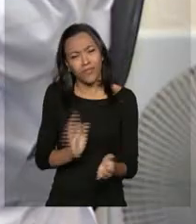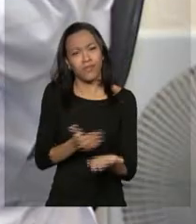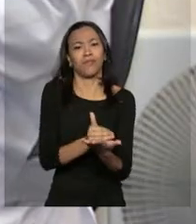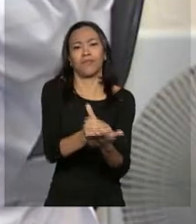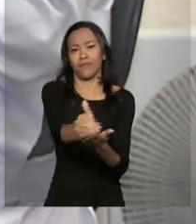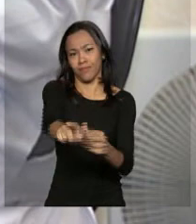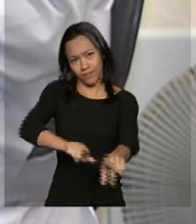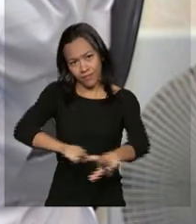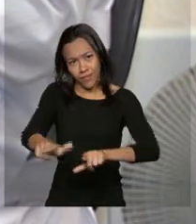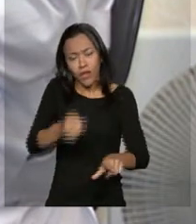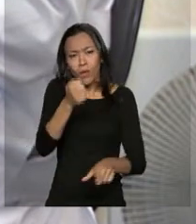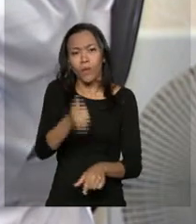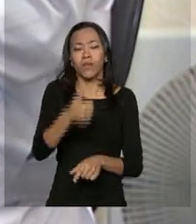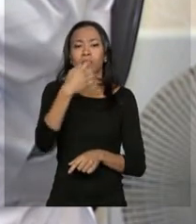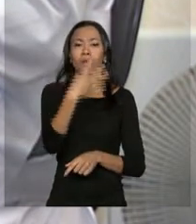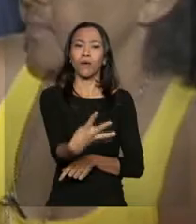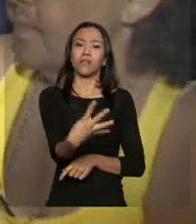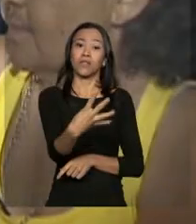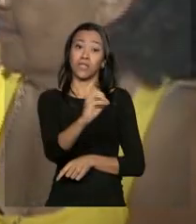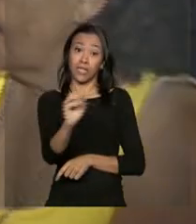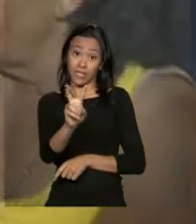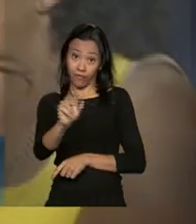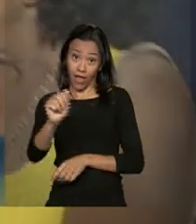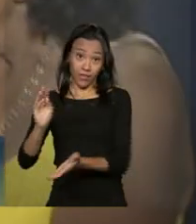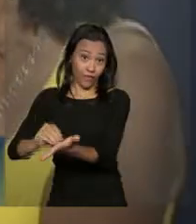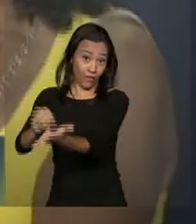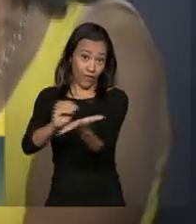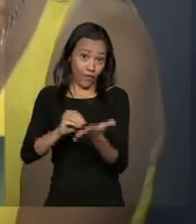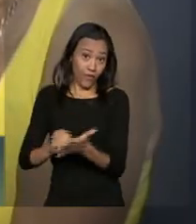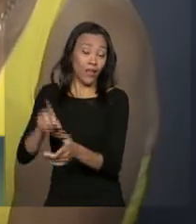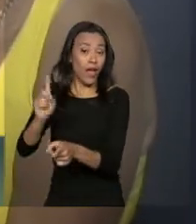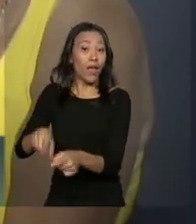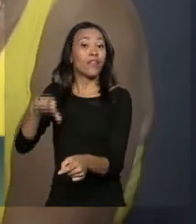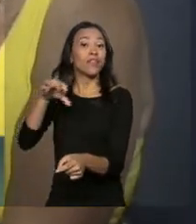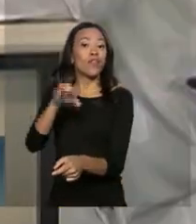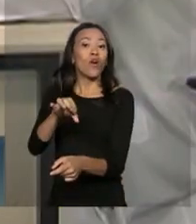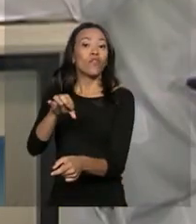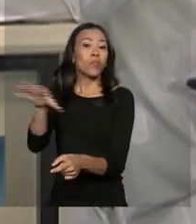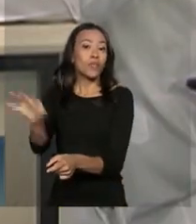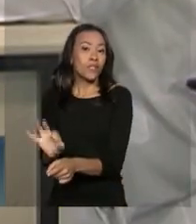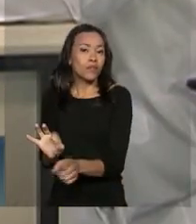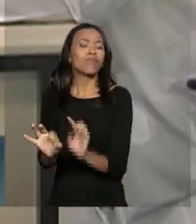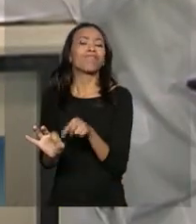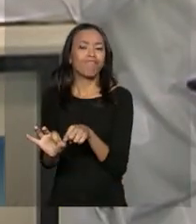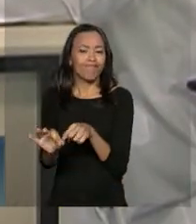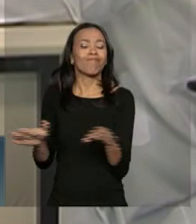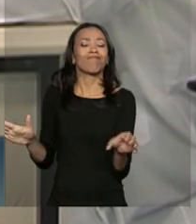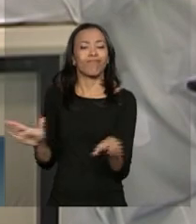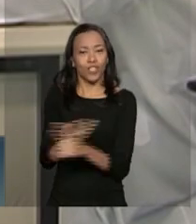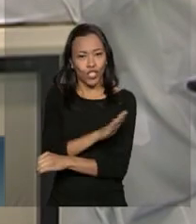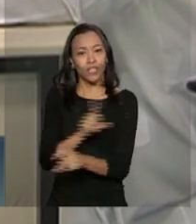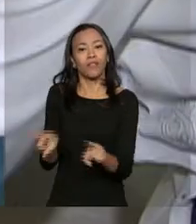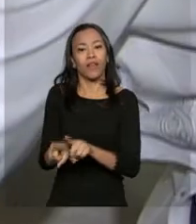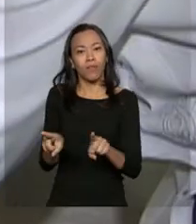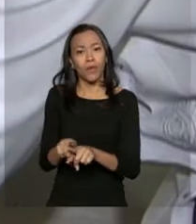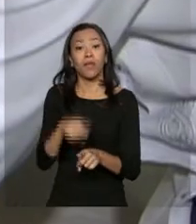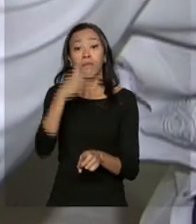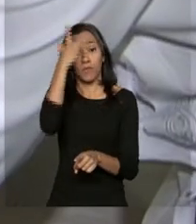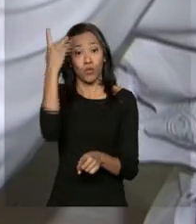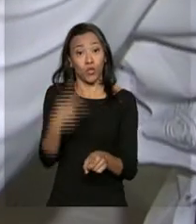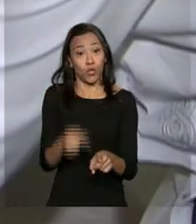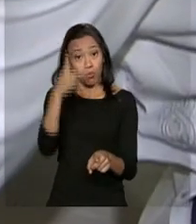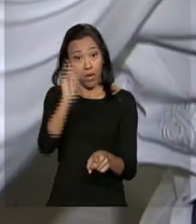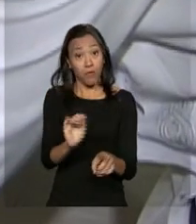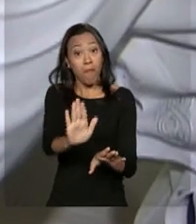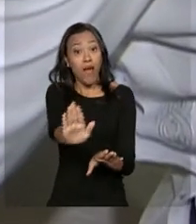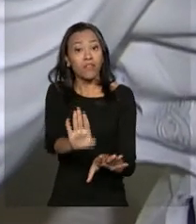E as quase 400 vagas restantes, que equivalem a cerca de 9%, foram preenchidas também por brasileiros, só que